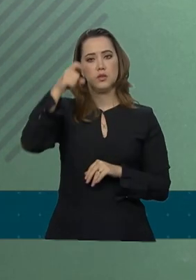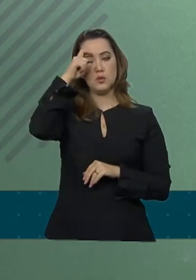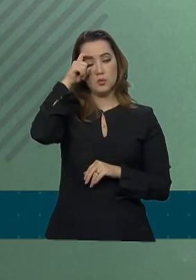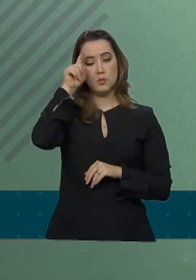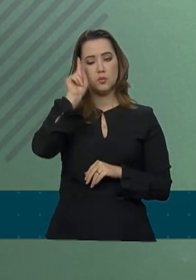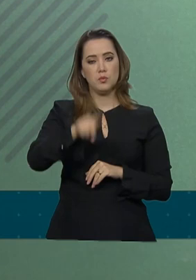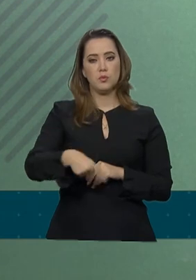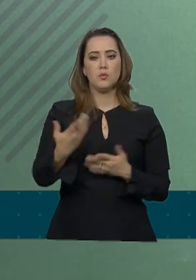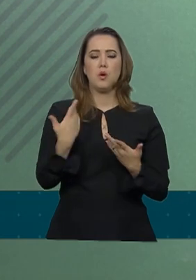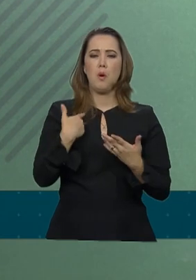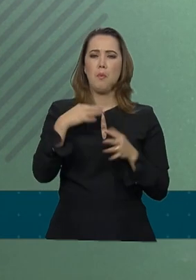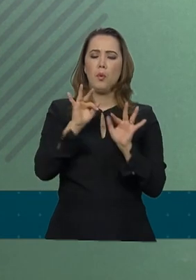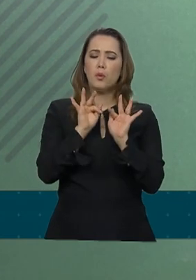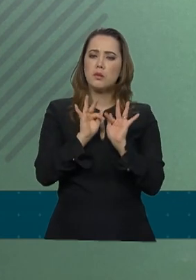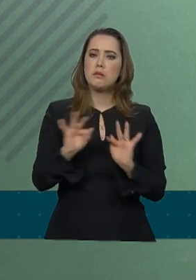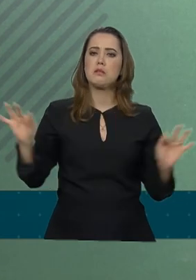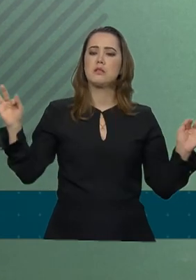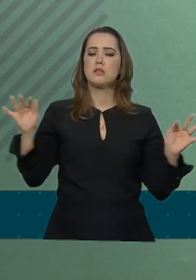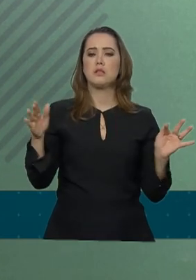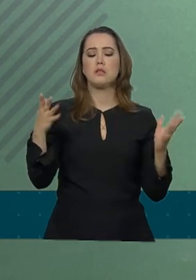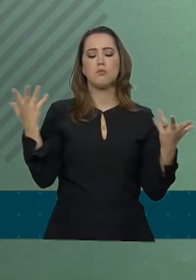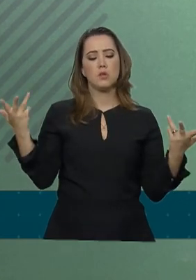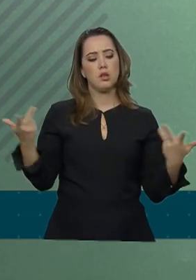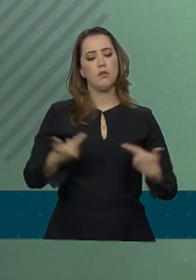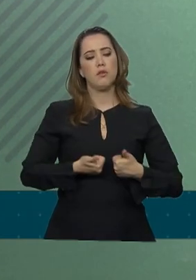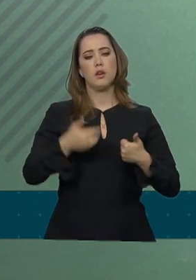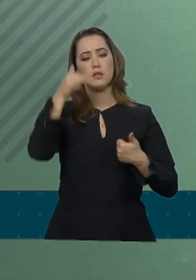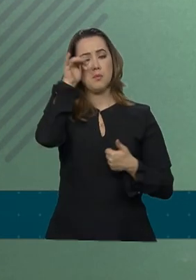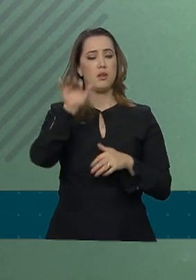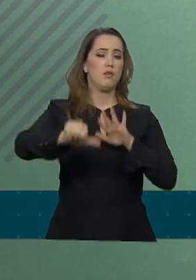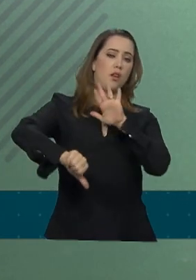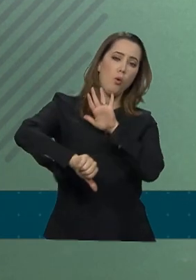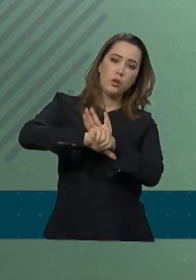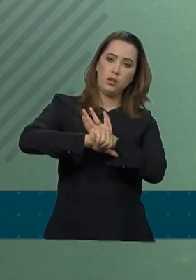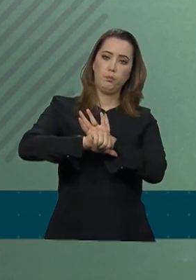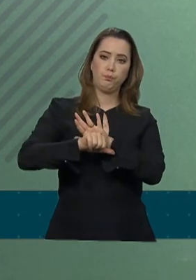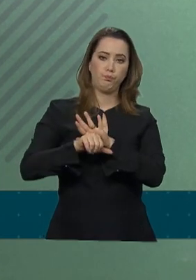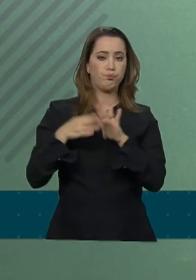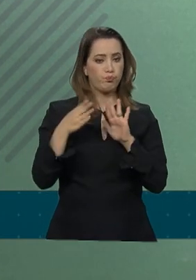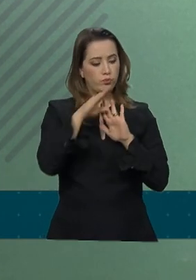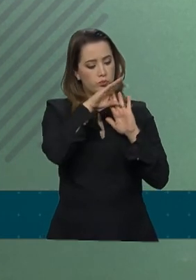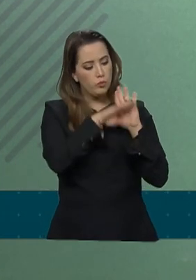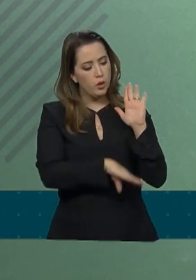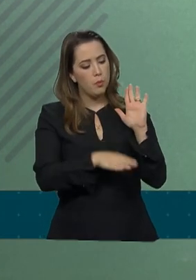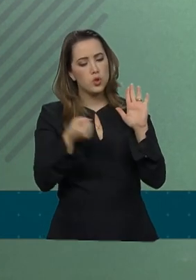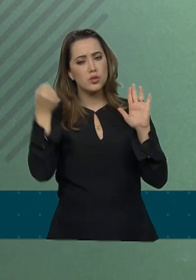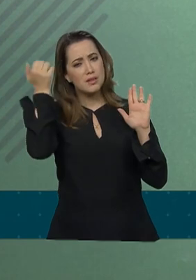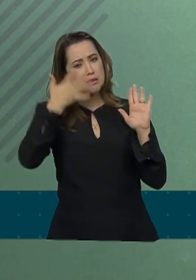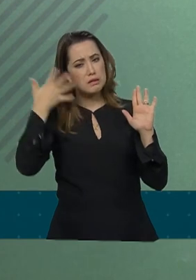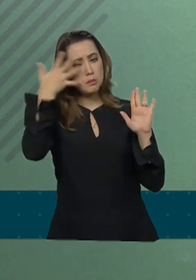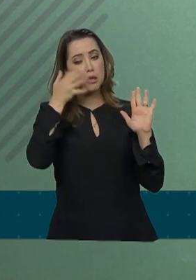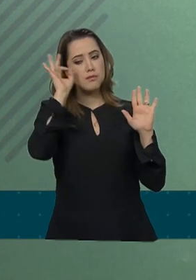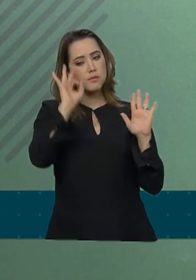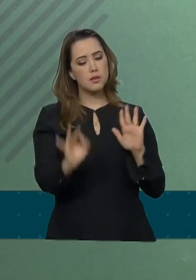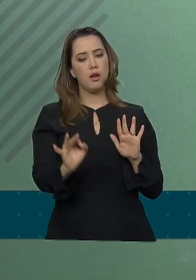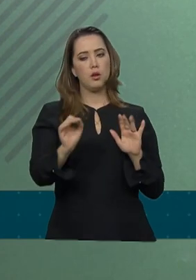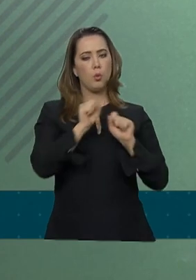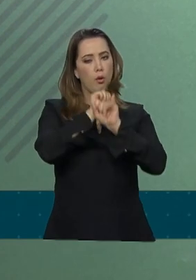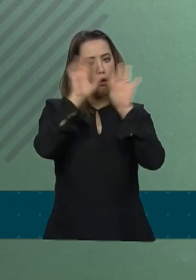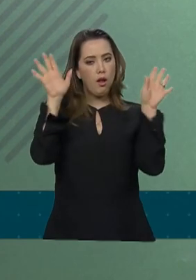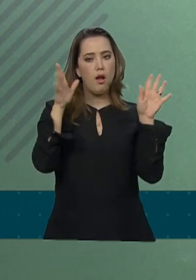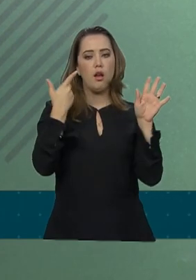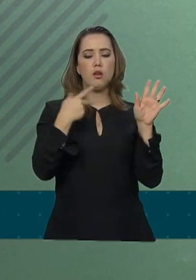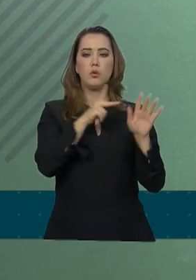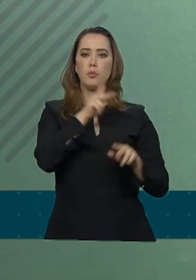estabelece medidas simples e eficazes contra o crime. O projeto deixa claro a posição favorável do